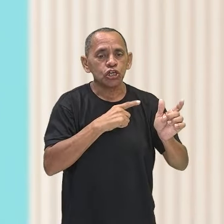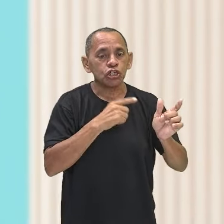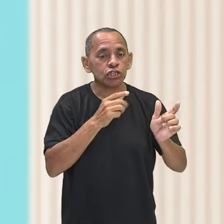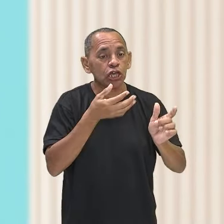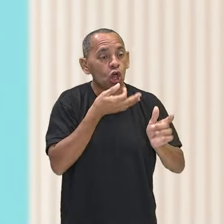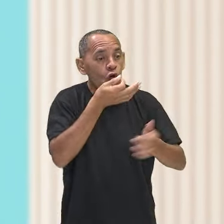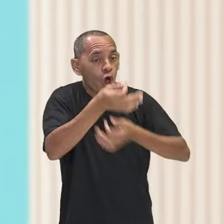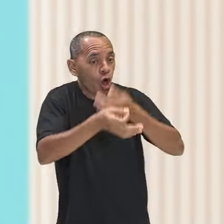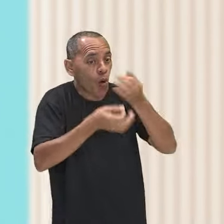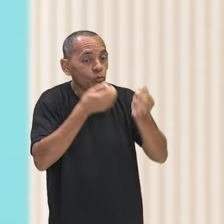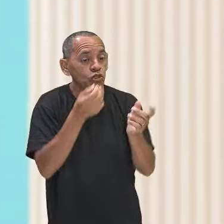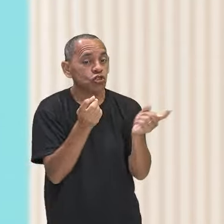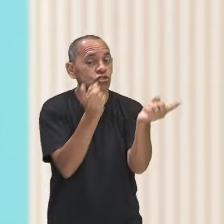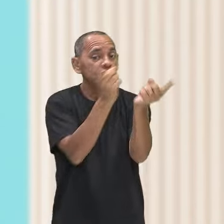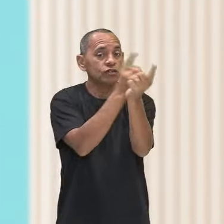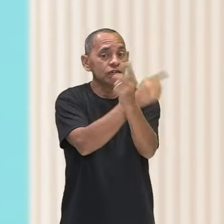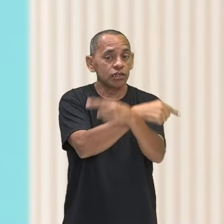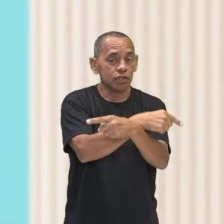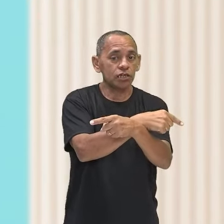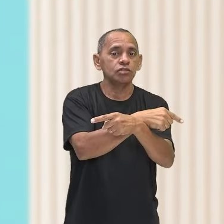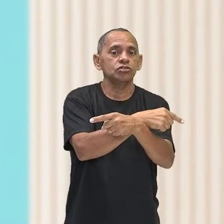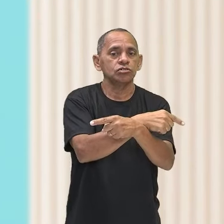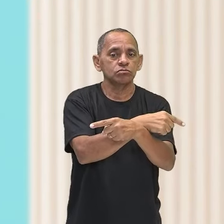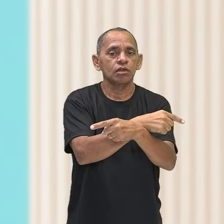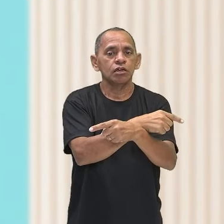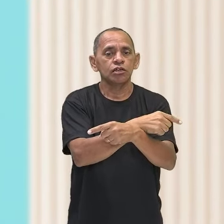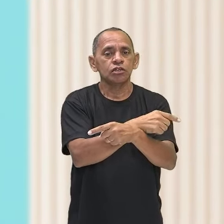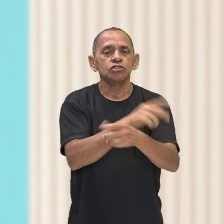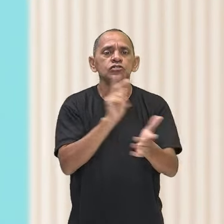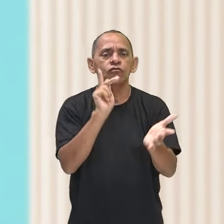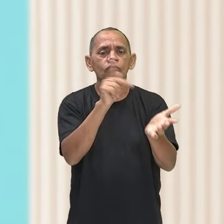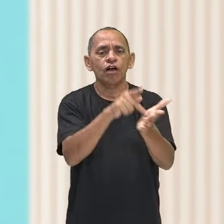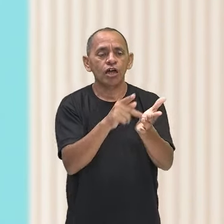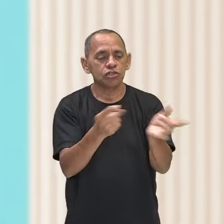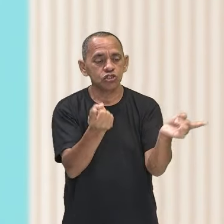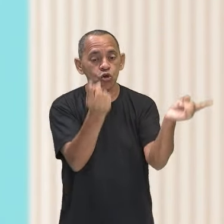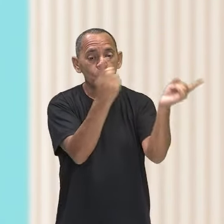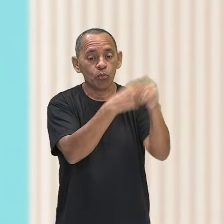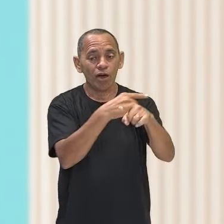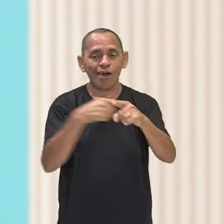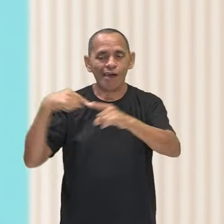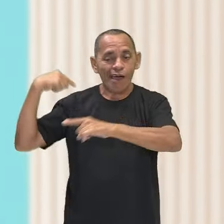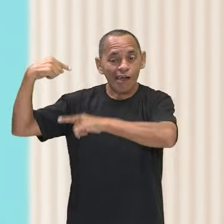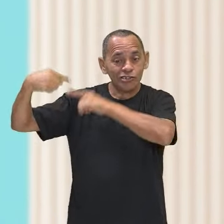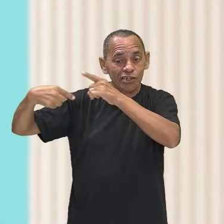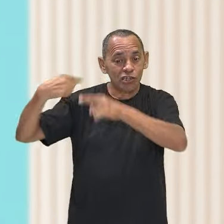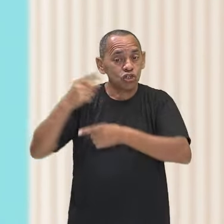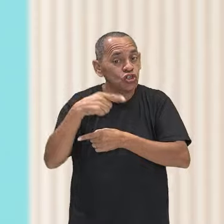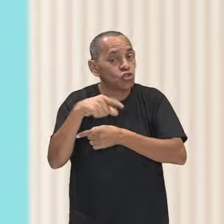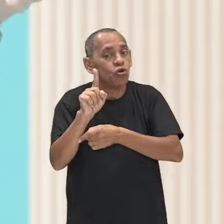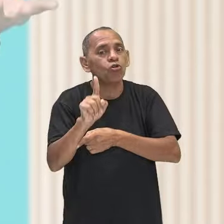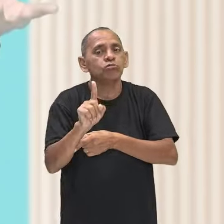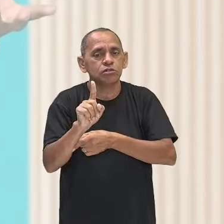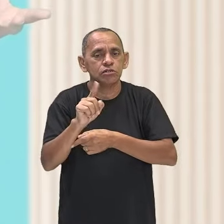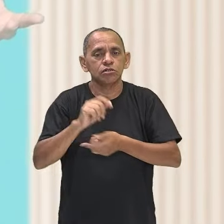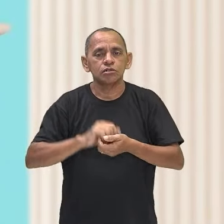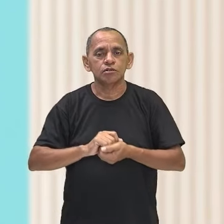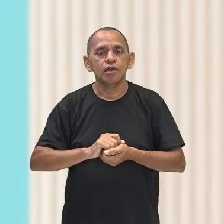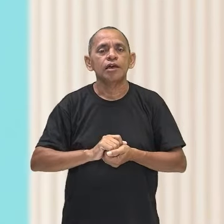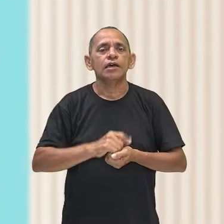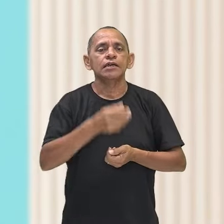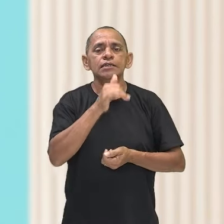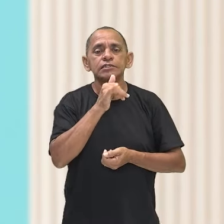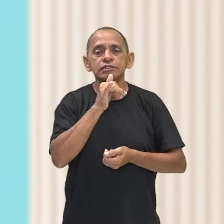contrapõem a outras gerações, que são as gerações dos mais velhos